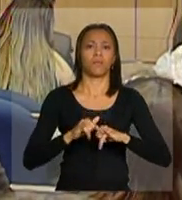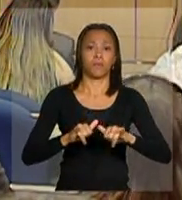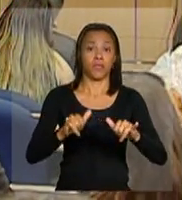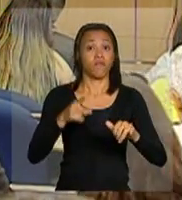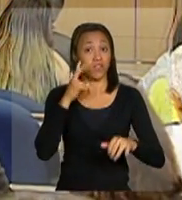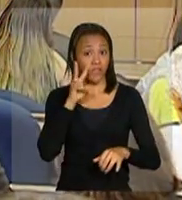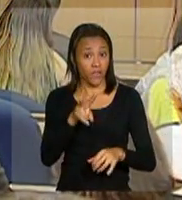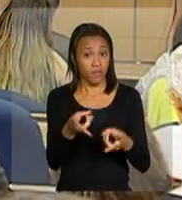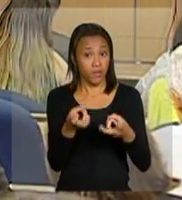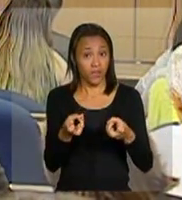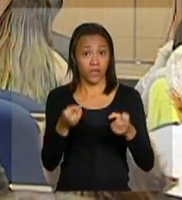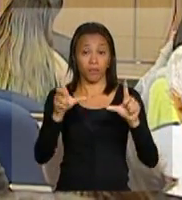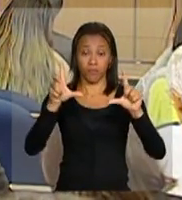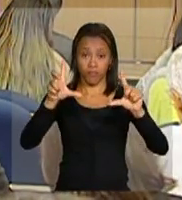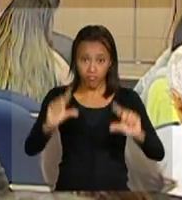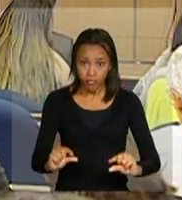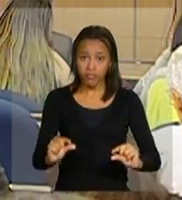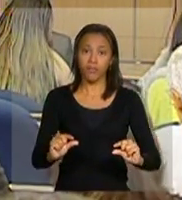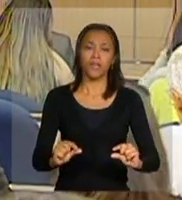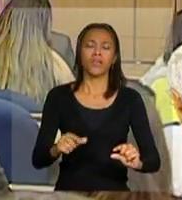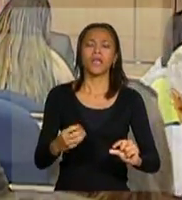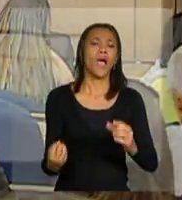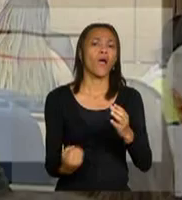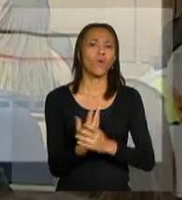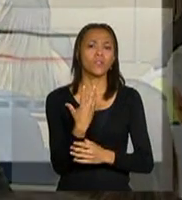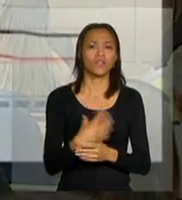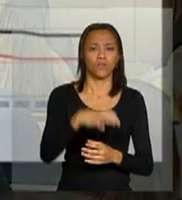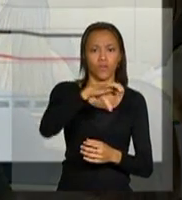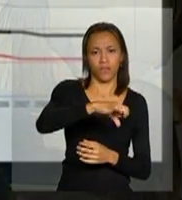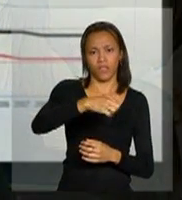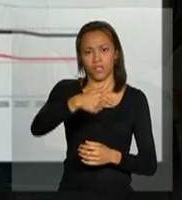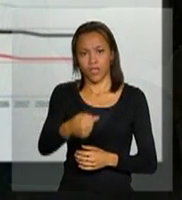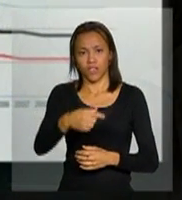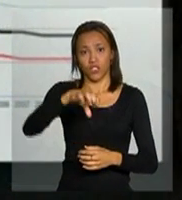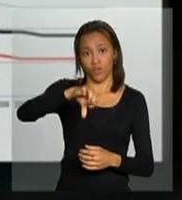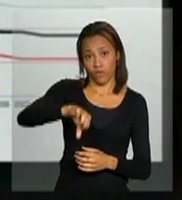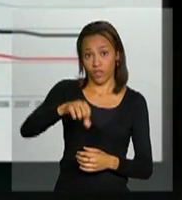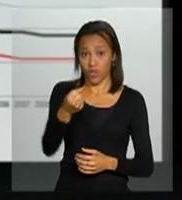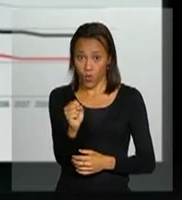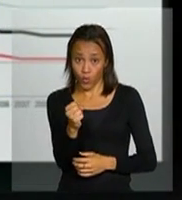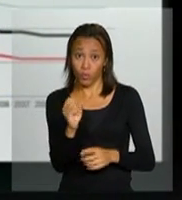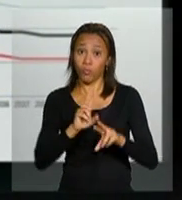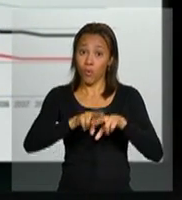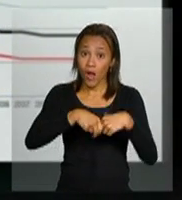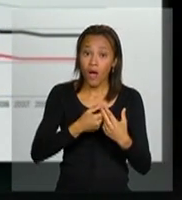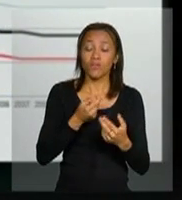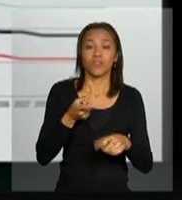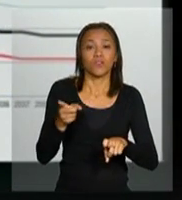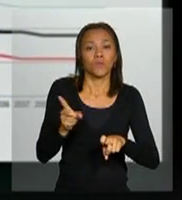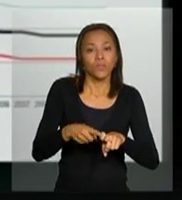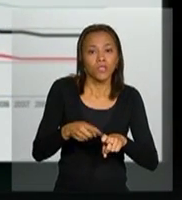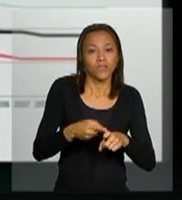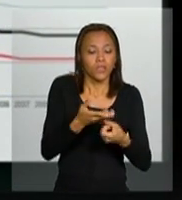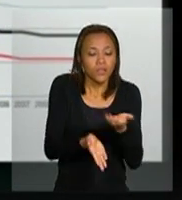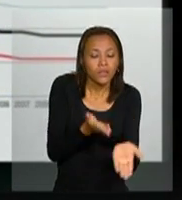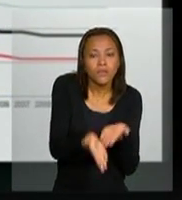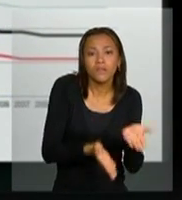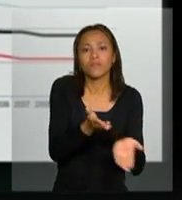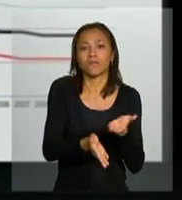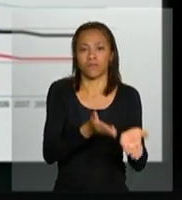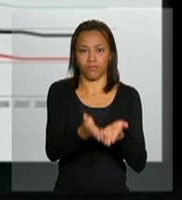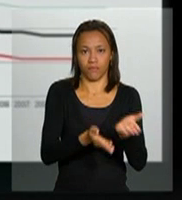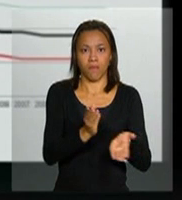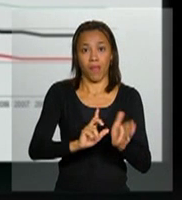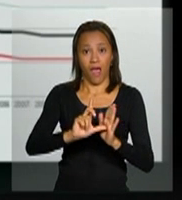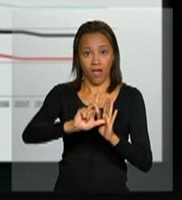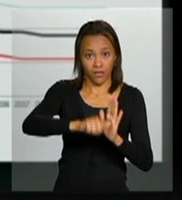brusca que aconteceu em 1997, 1998, devido à introdução da terapia. Hoje, nós sabemos que a terapia antirretroviral